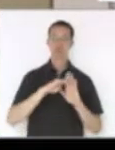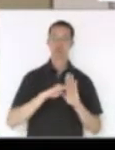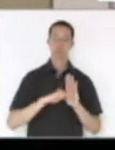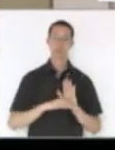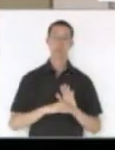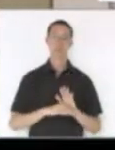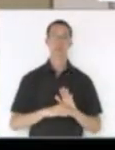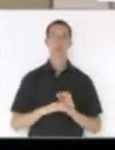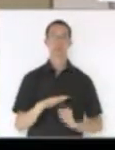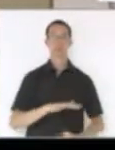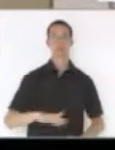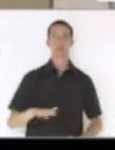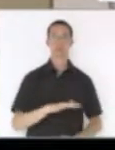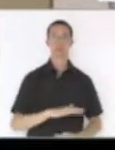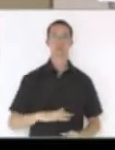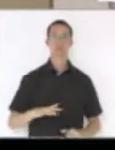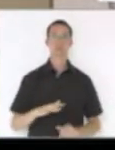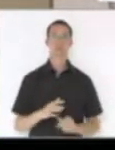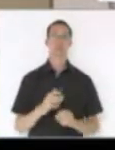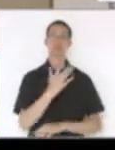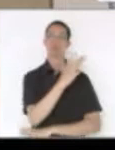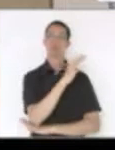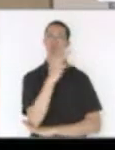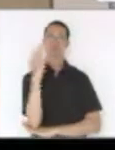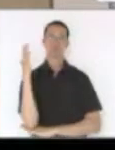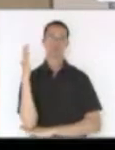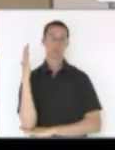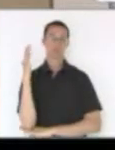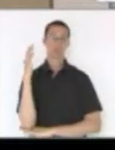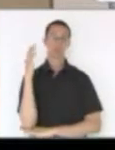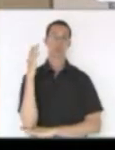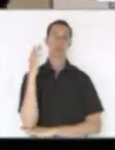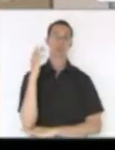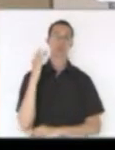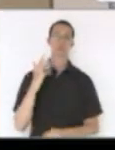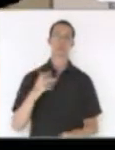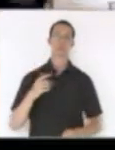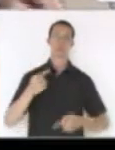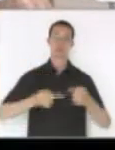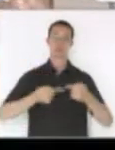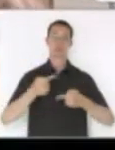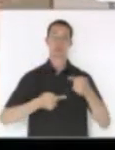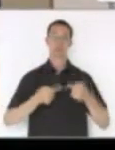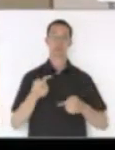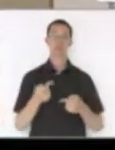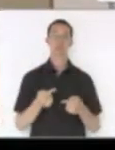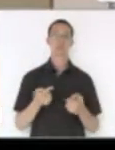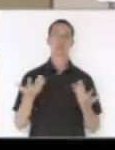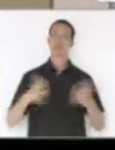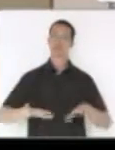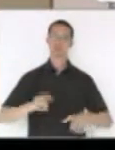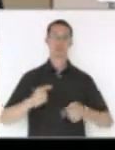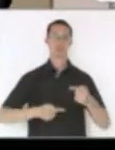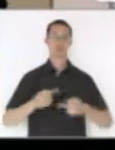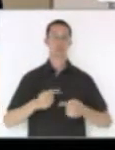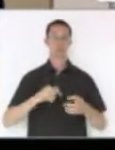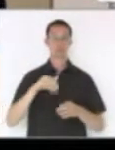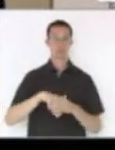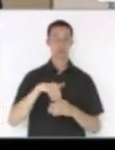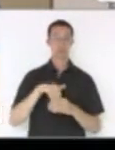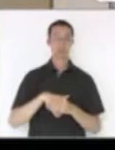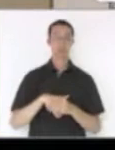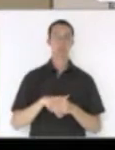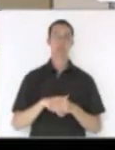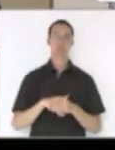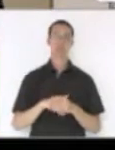de proteção ambiental em torno costeiro, em discussão, não haveria o que discutir em votação, quem tiver de acordo